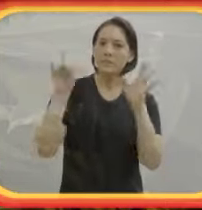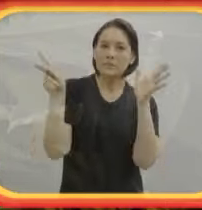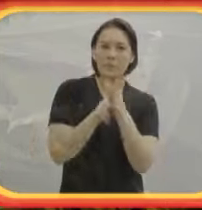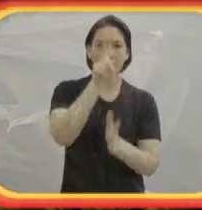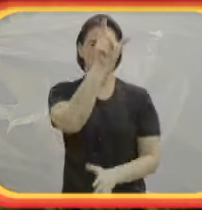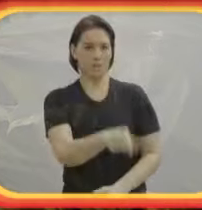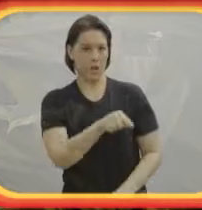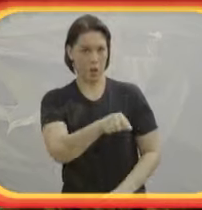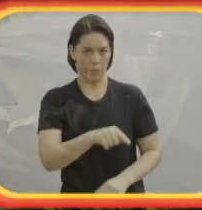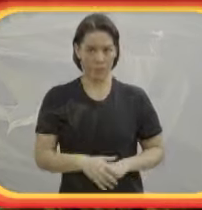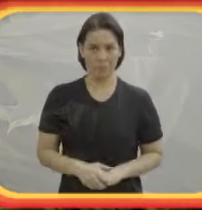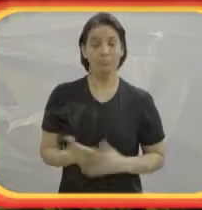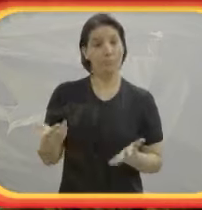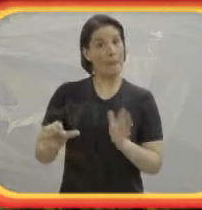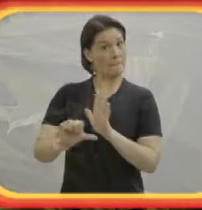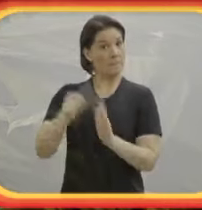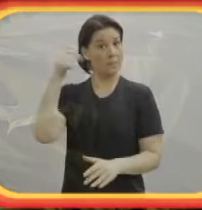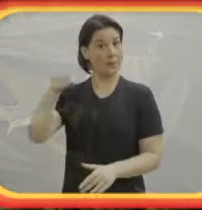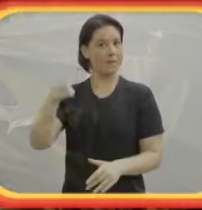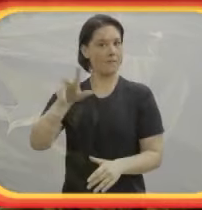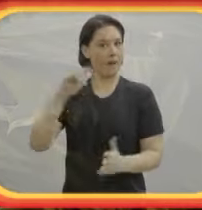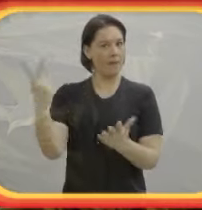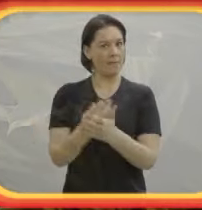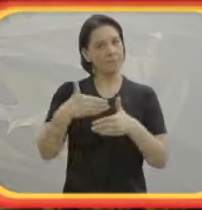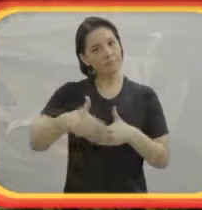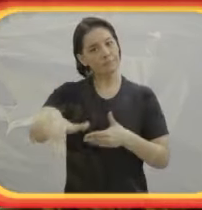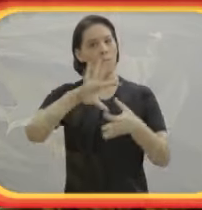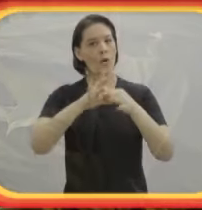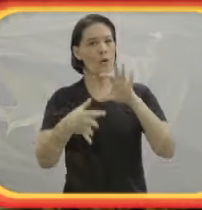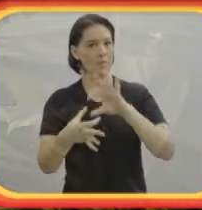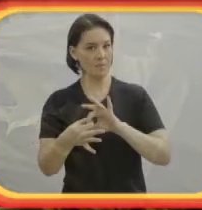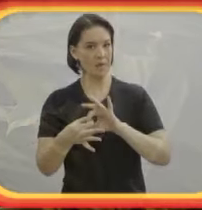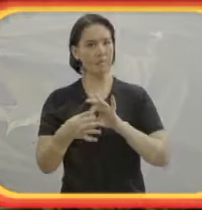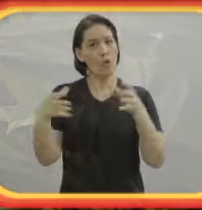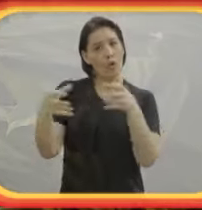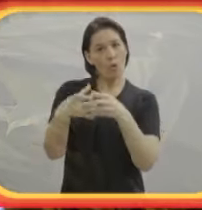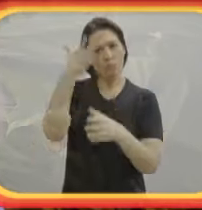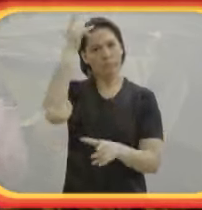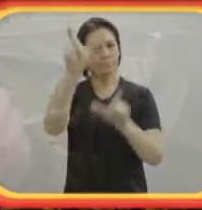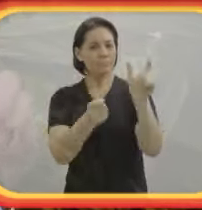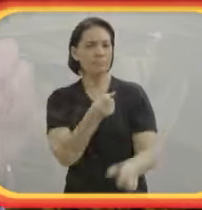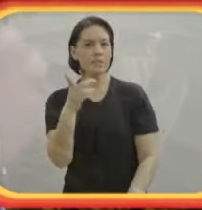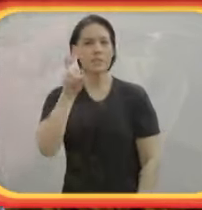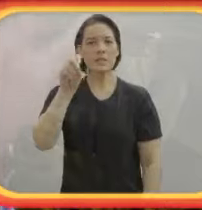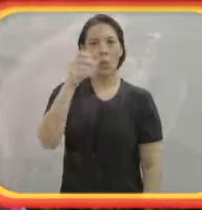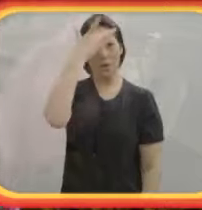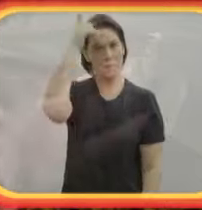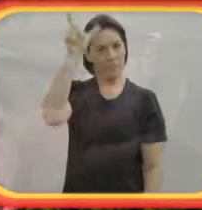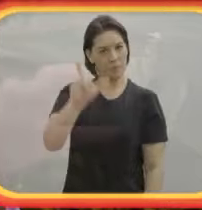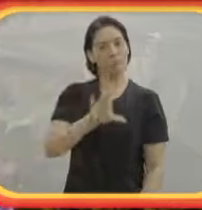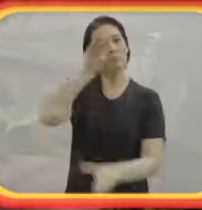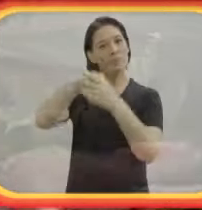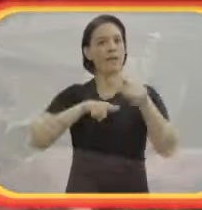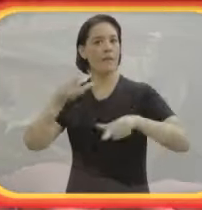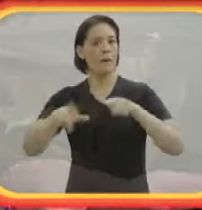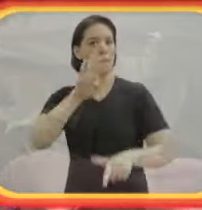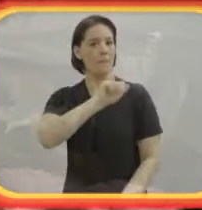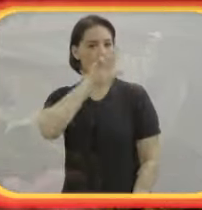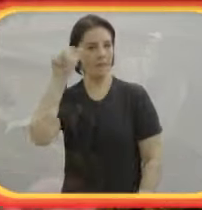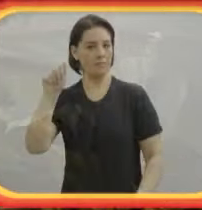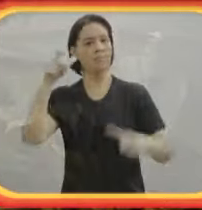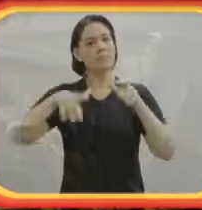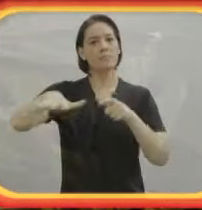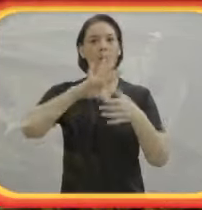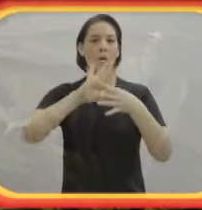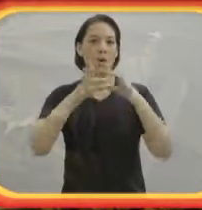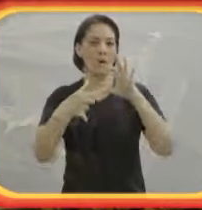É a primeira vez que vai acontecer nos Jogos. E aí são um grupo de 50 pessoas que vão estar na Barra, no Parque Olímpico,